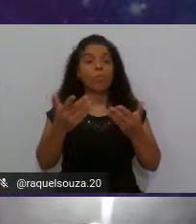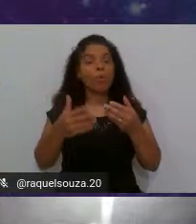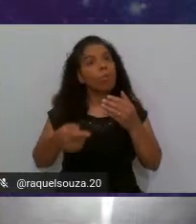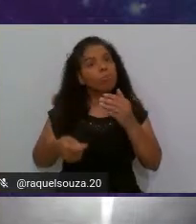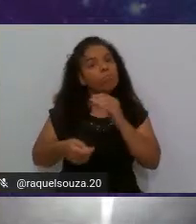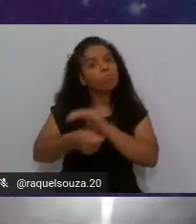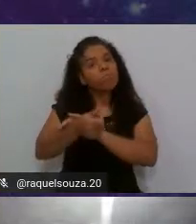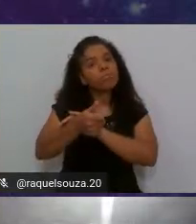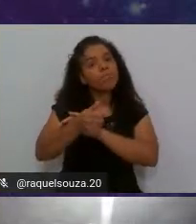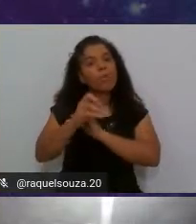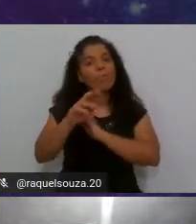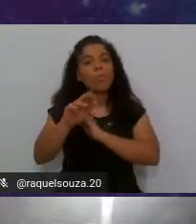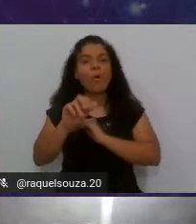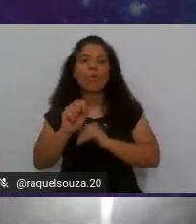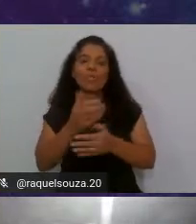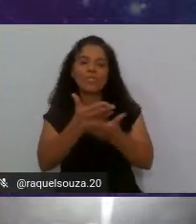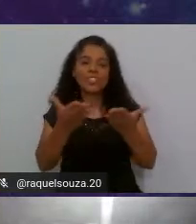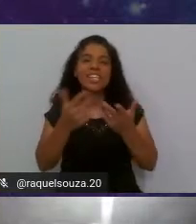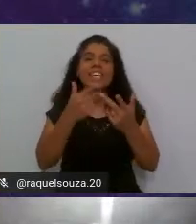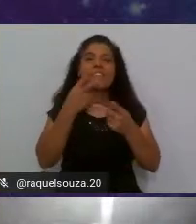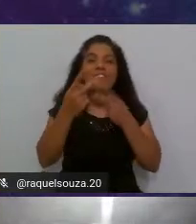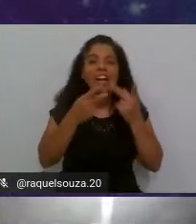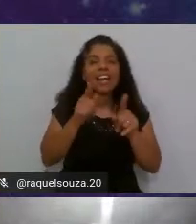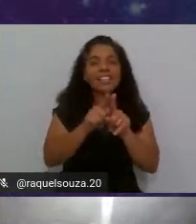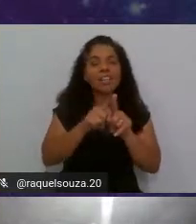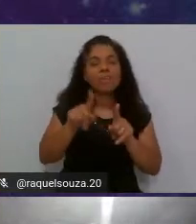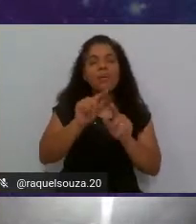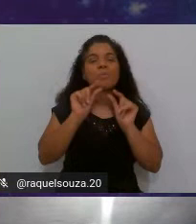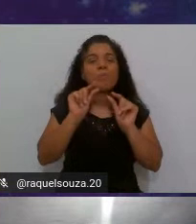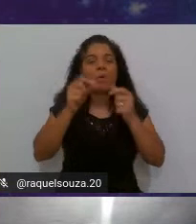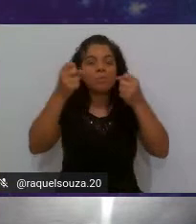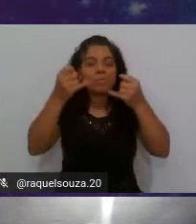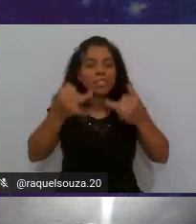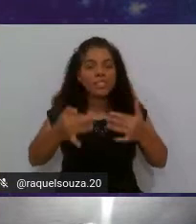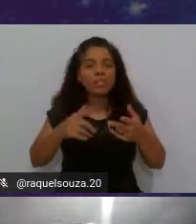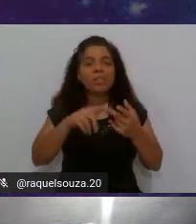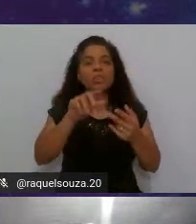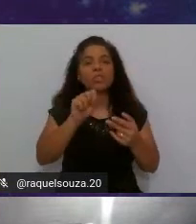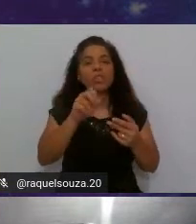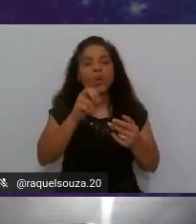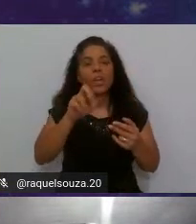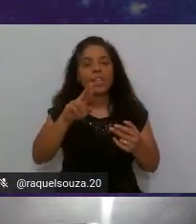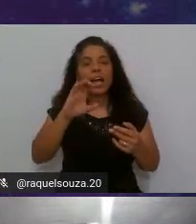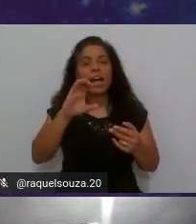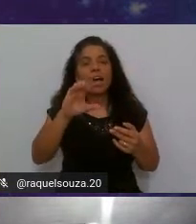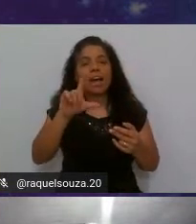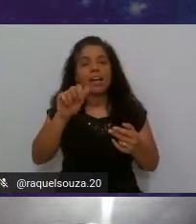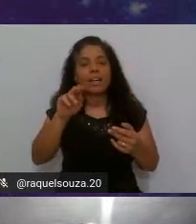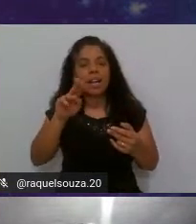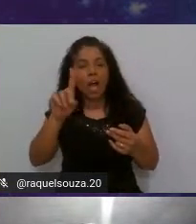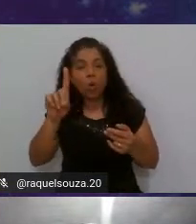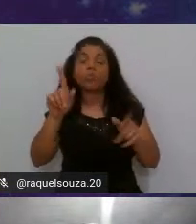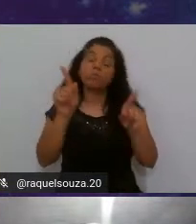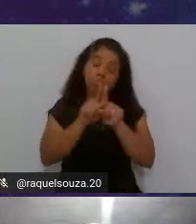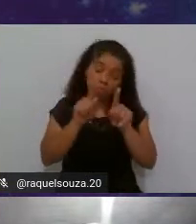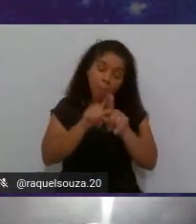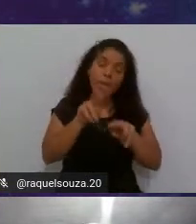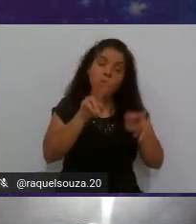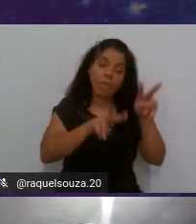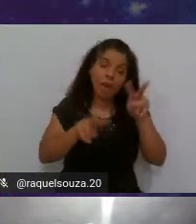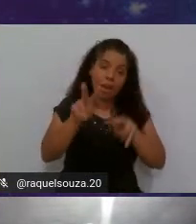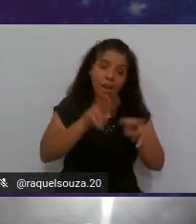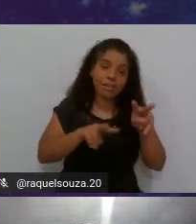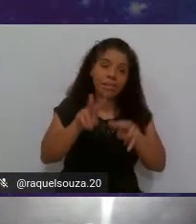um plus né falar também um pouquinho sobre o sonar cloud que também faz análise mas aí